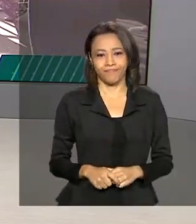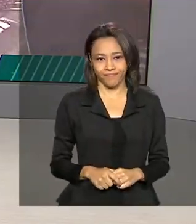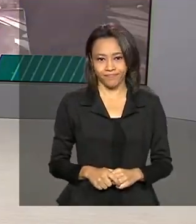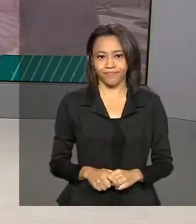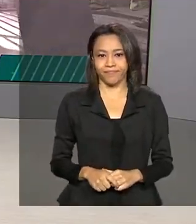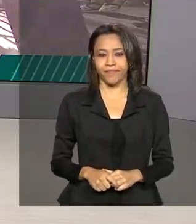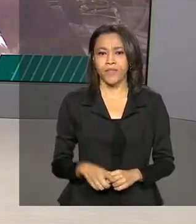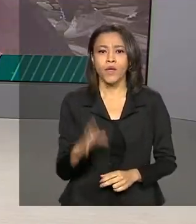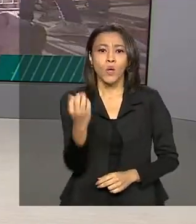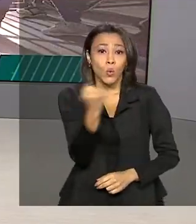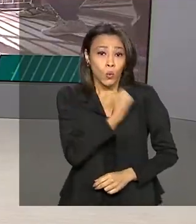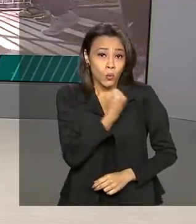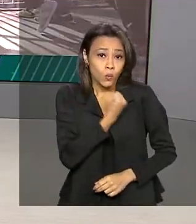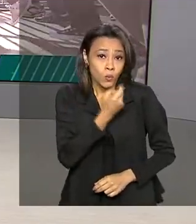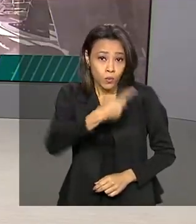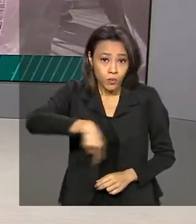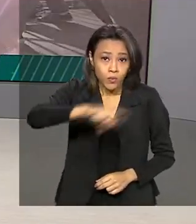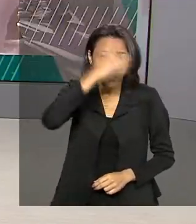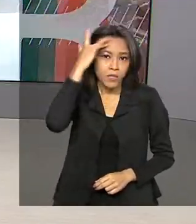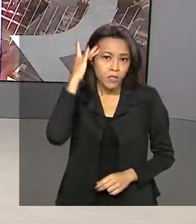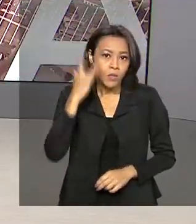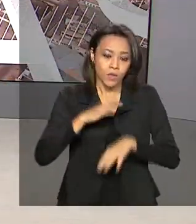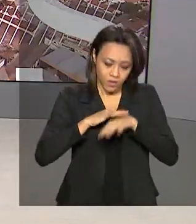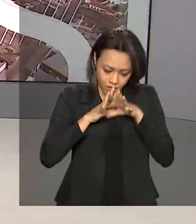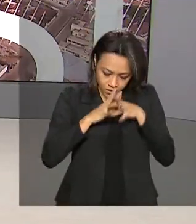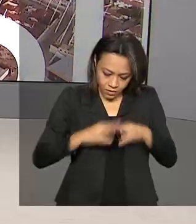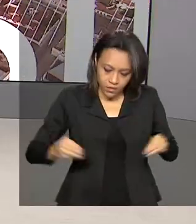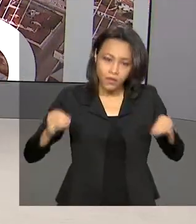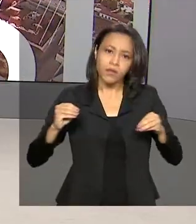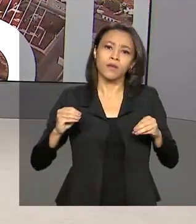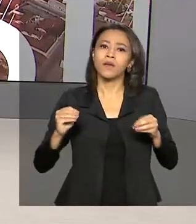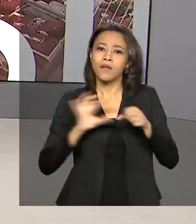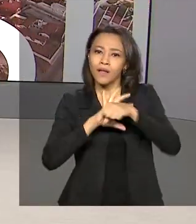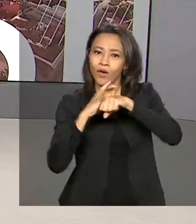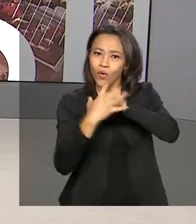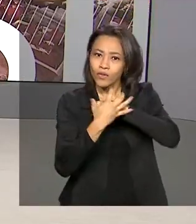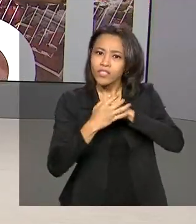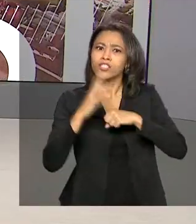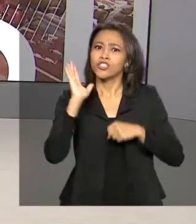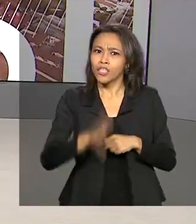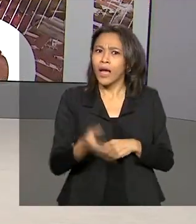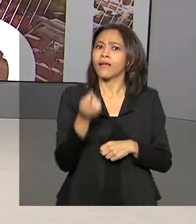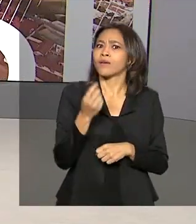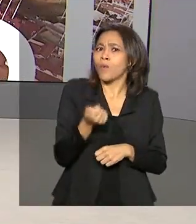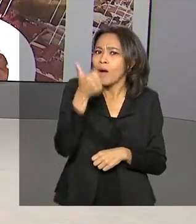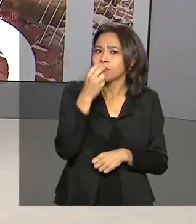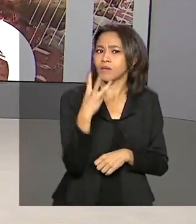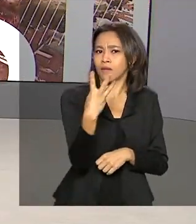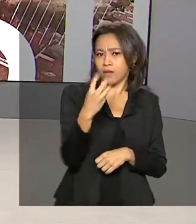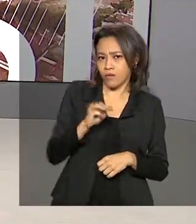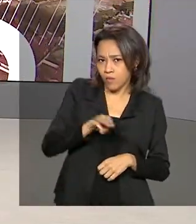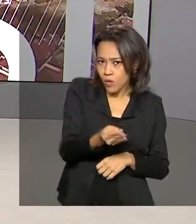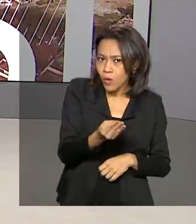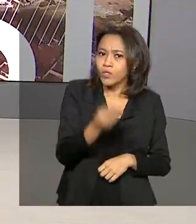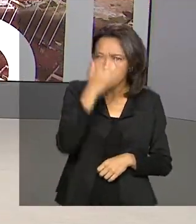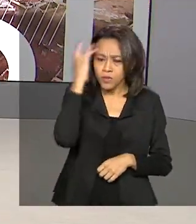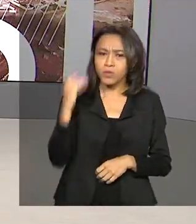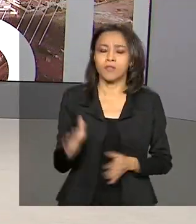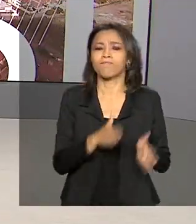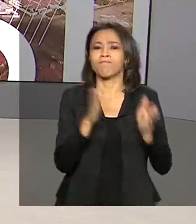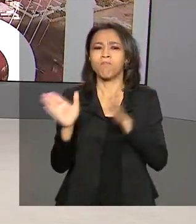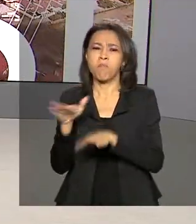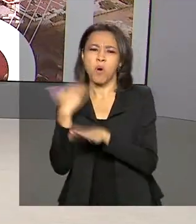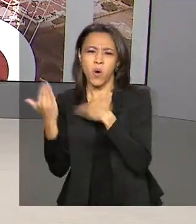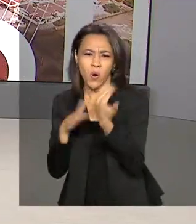O número de recuperados da Covid-19 no Brasil chega a quase 3 milhões de pessoas. Em relação aos óbitos,